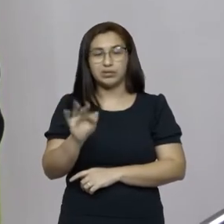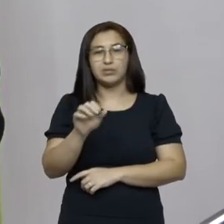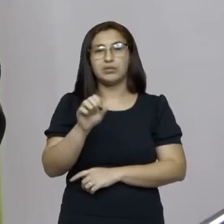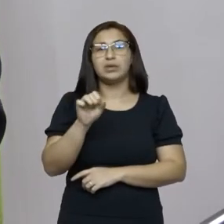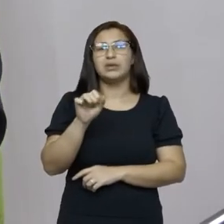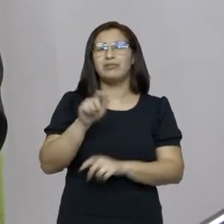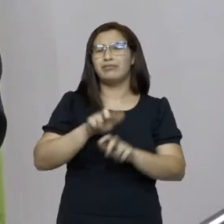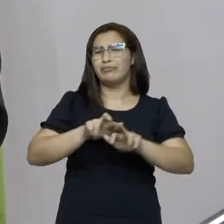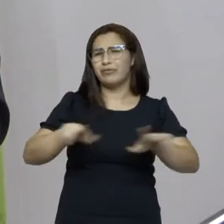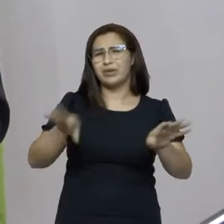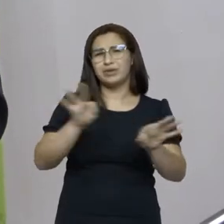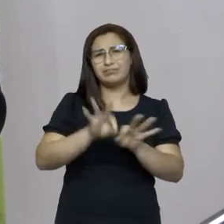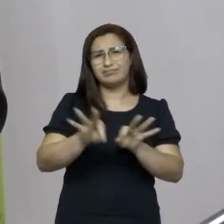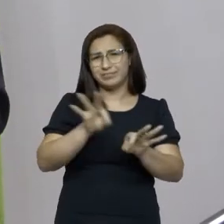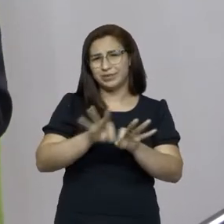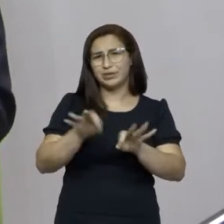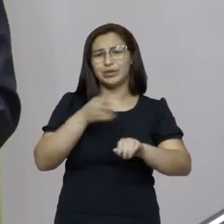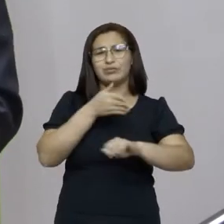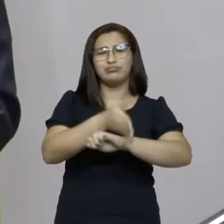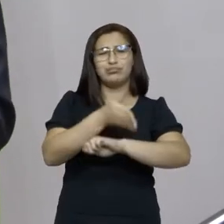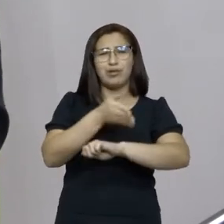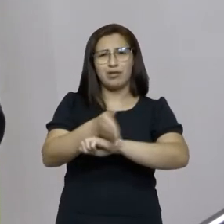infinidade de